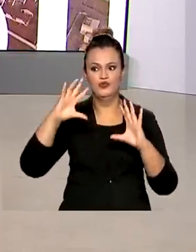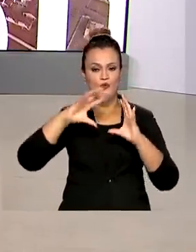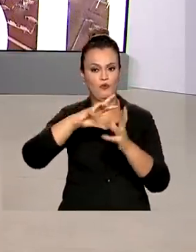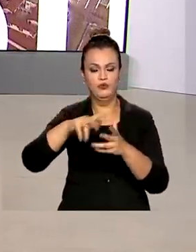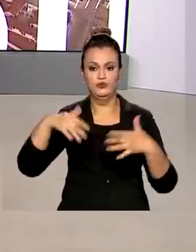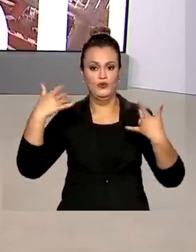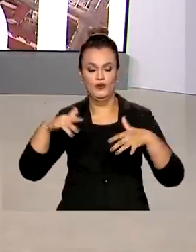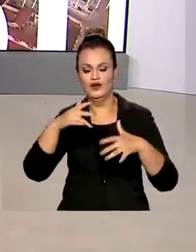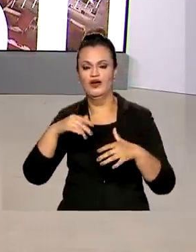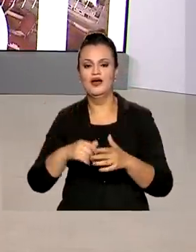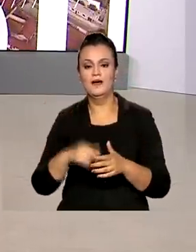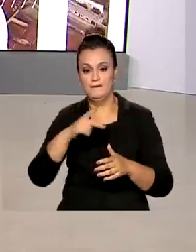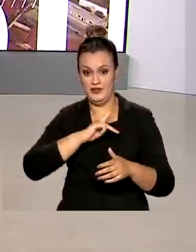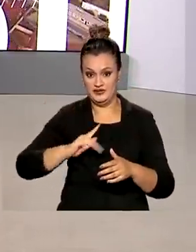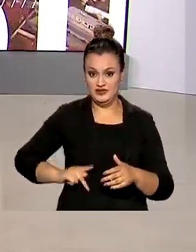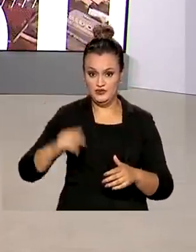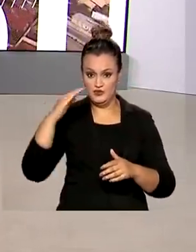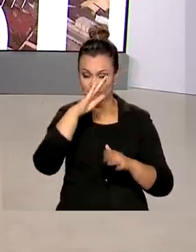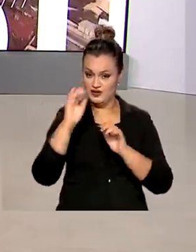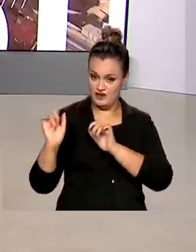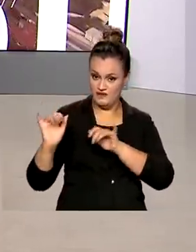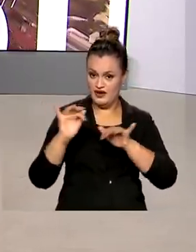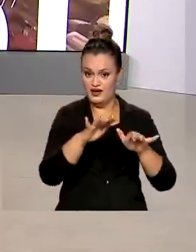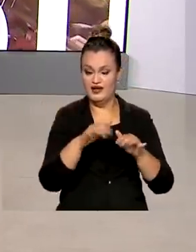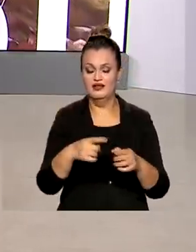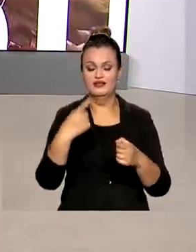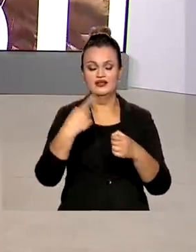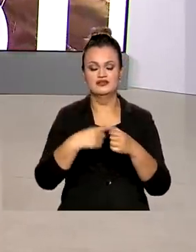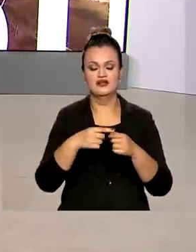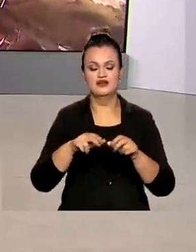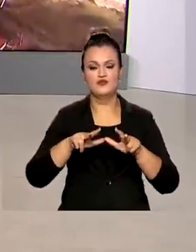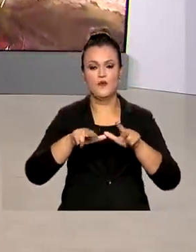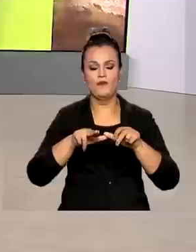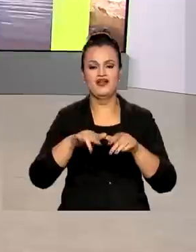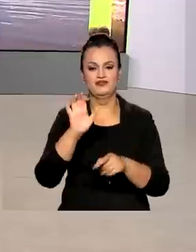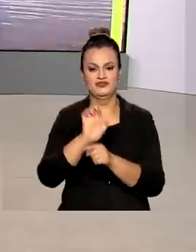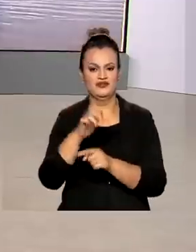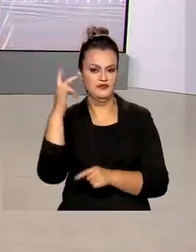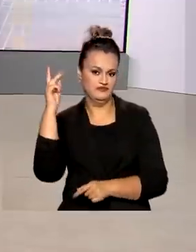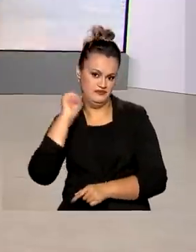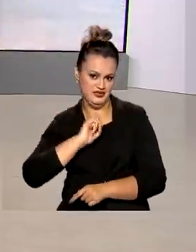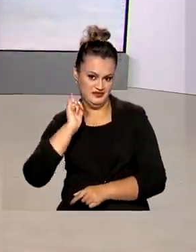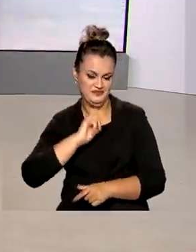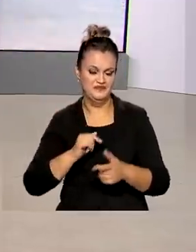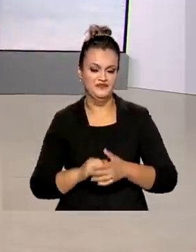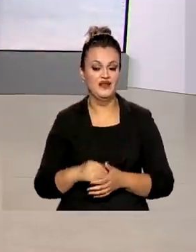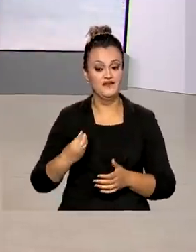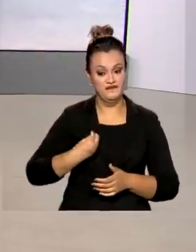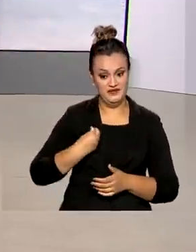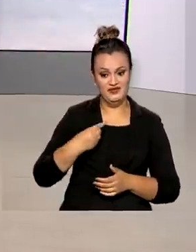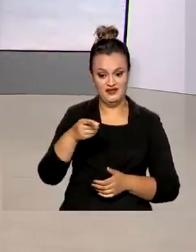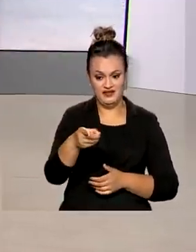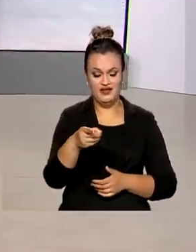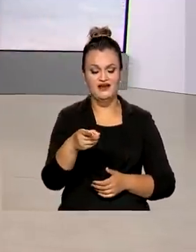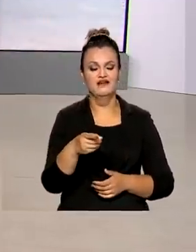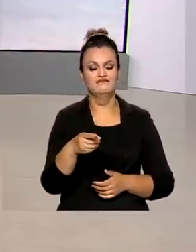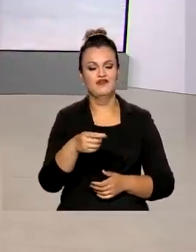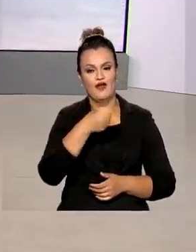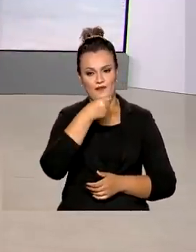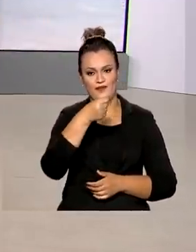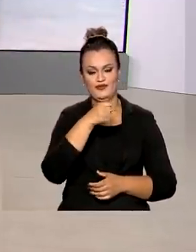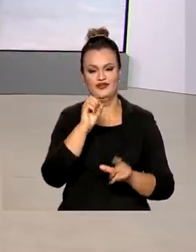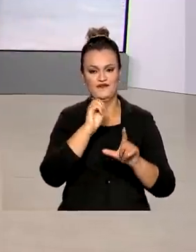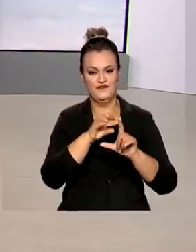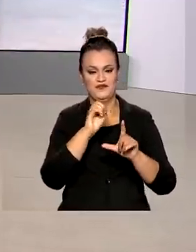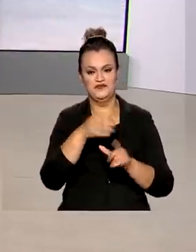o presidente Jair Bolsonaro vai participar do evento em Uberaba, Minas Gerais. De lá, o repórter Maurício de Almeida traz as informações ao